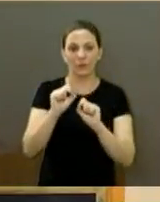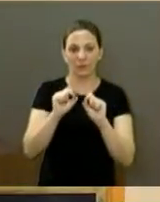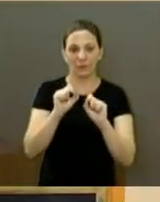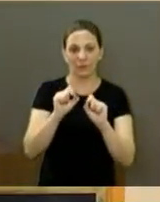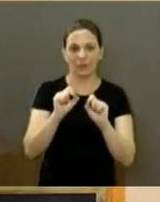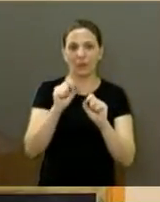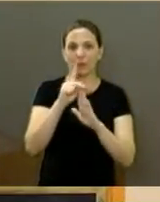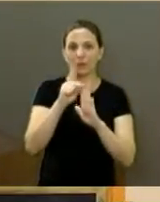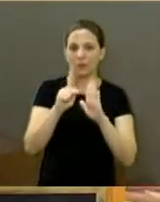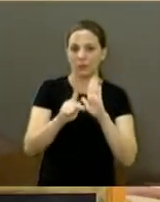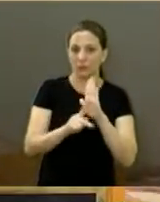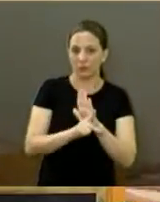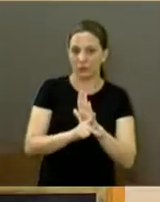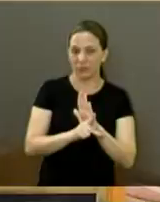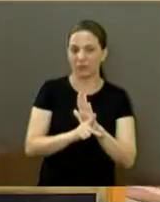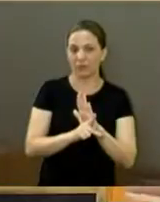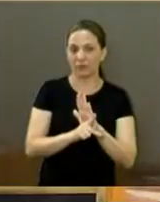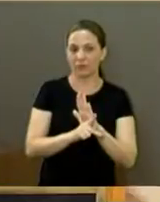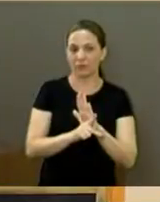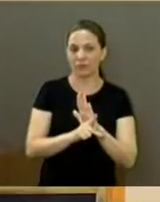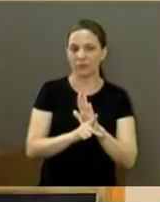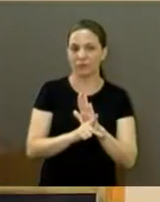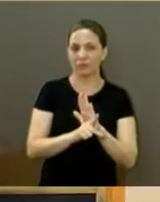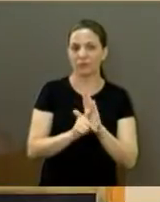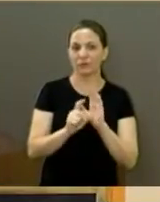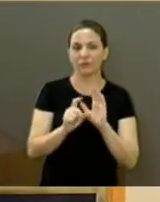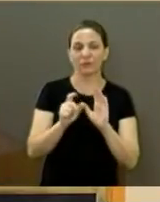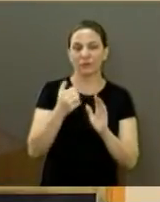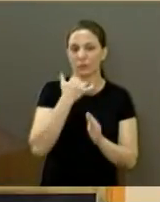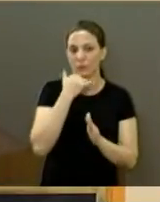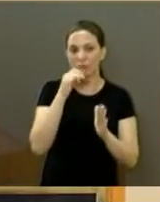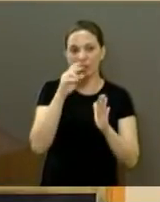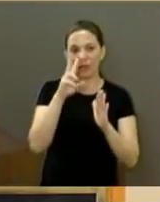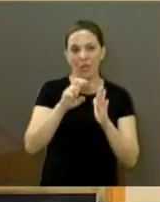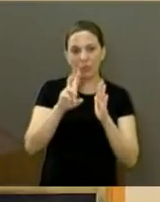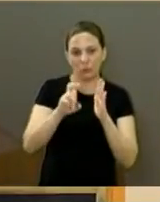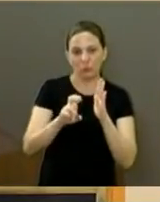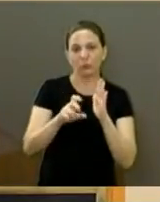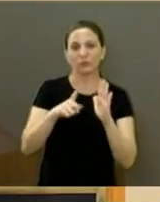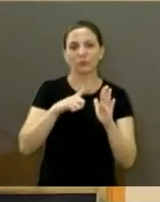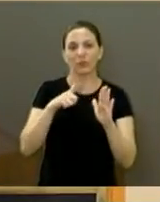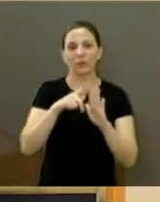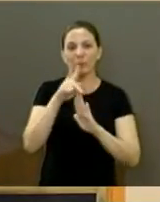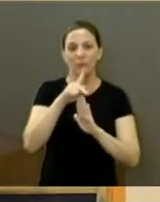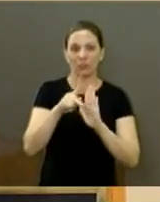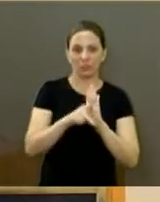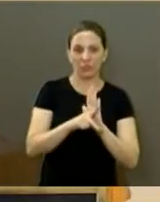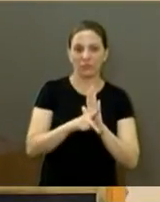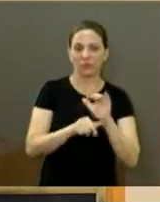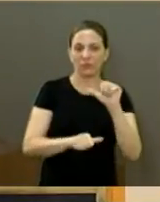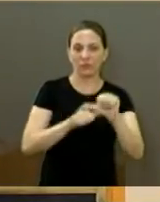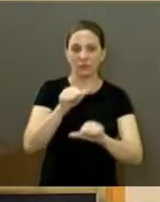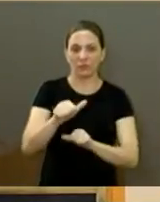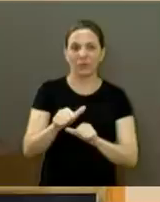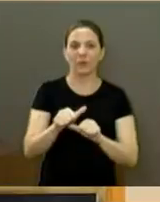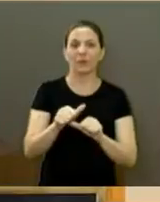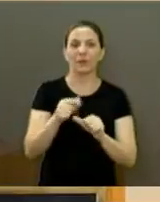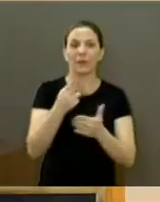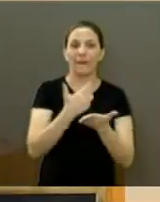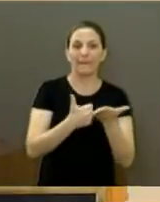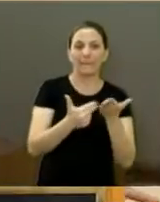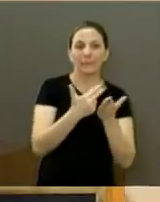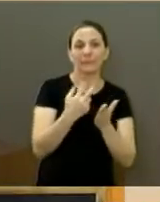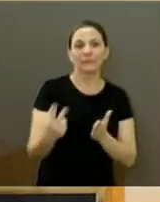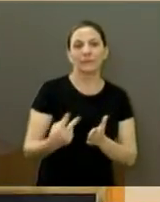do projeto que estamos aqui, que está aqui, né, nessa Casa de Leis, o projeto que altera a planta genérica de valores e